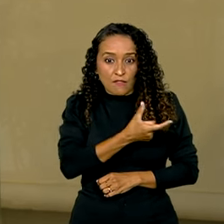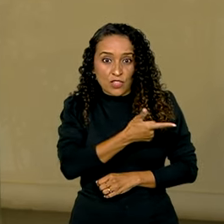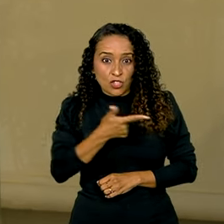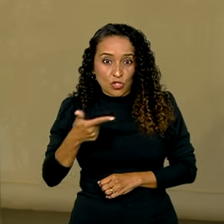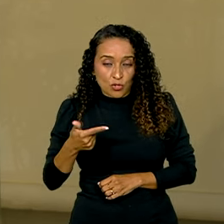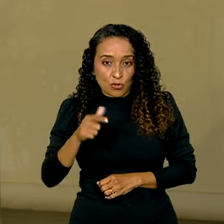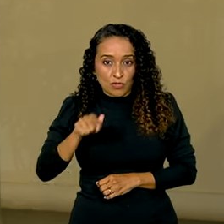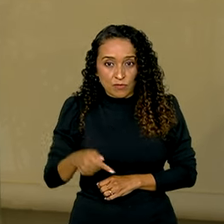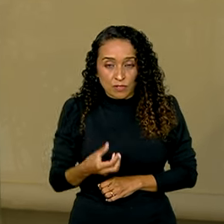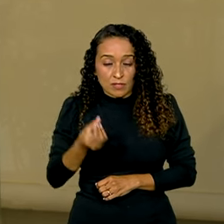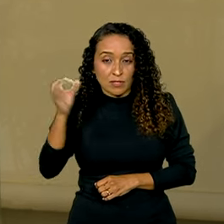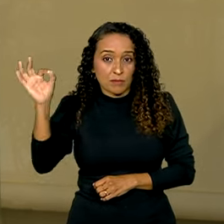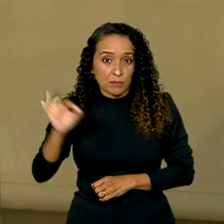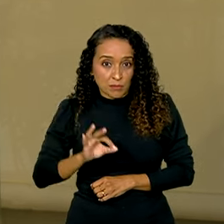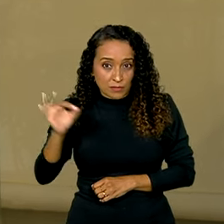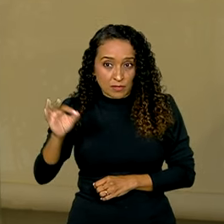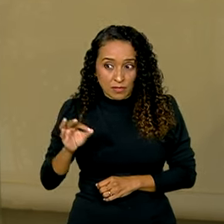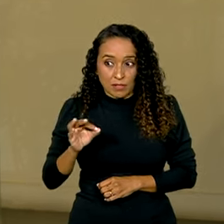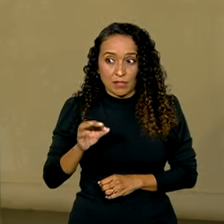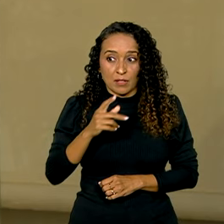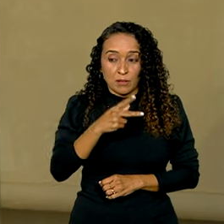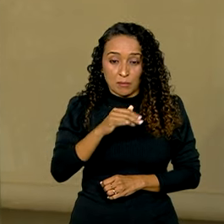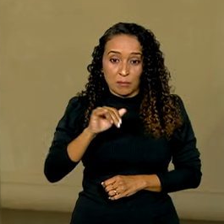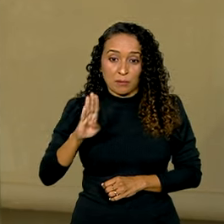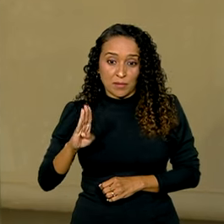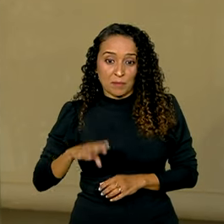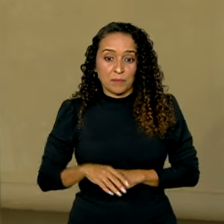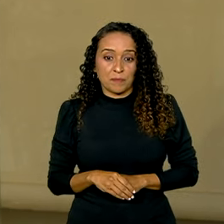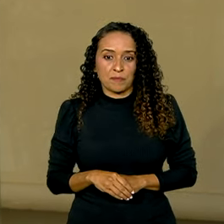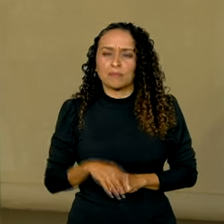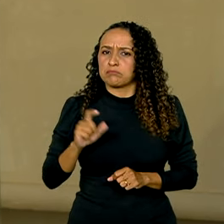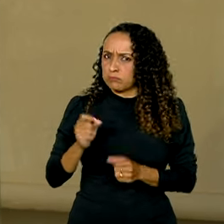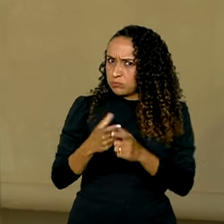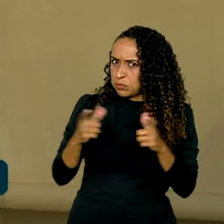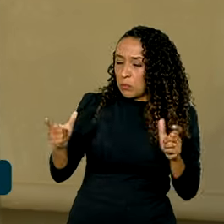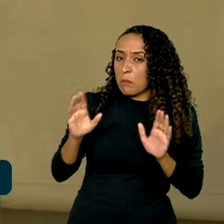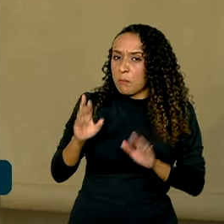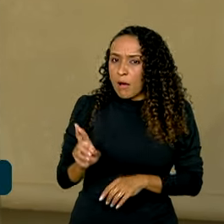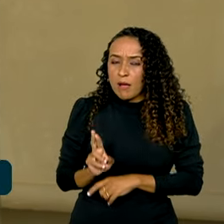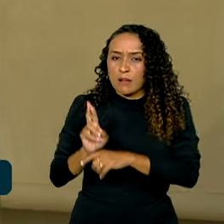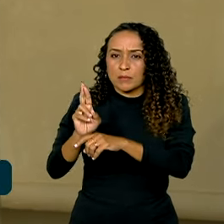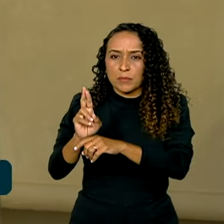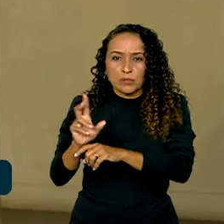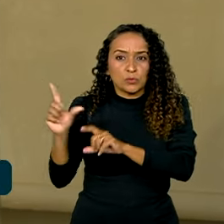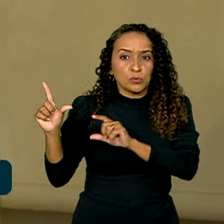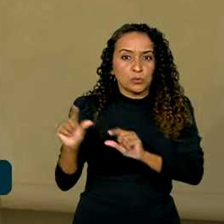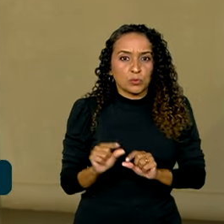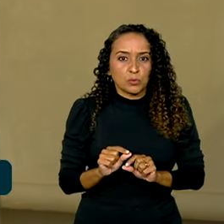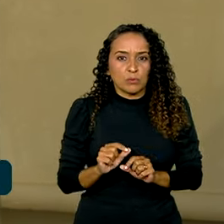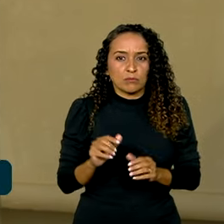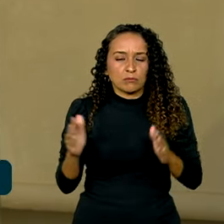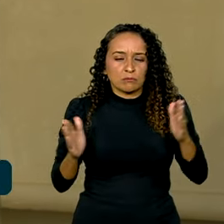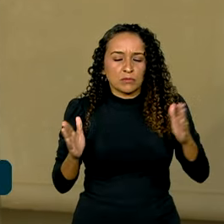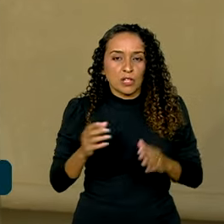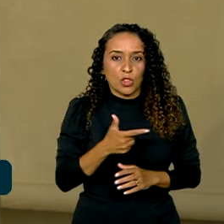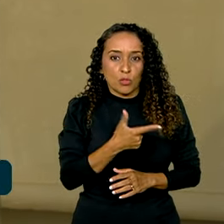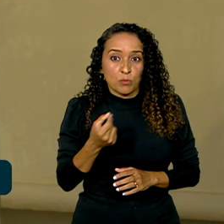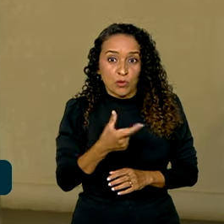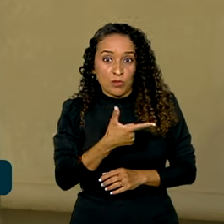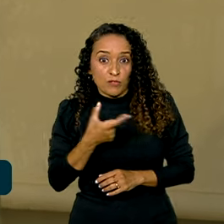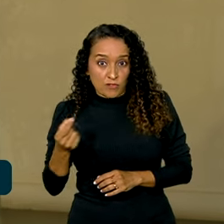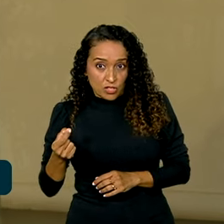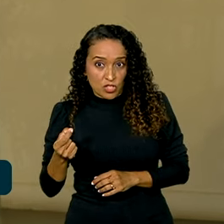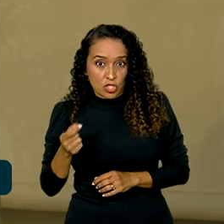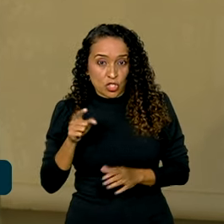,6% do PIB. Um número grande, mas que representa aí um recuo em relação a 2020. Esse número da